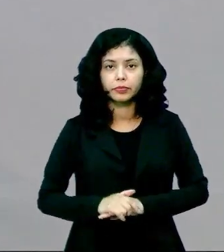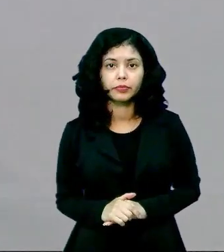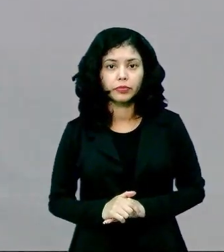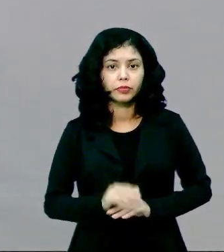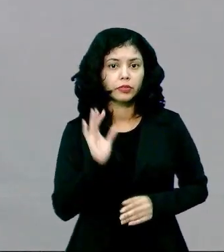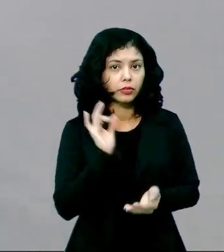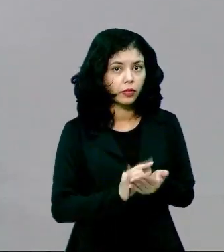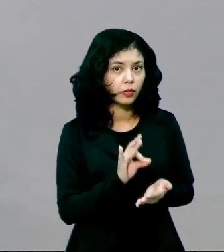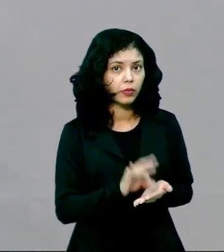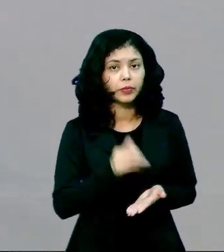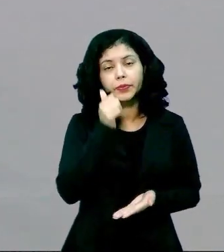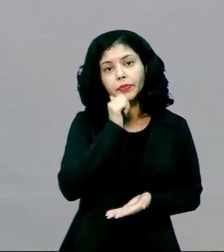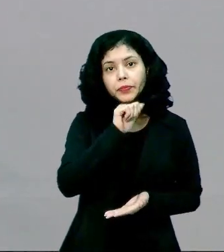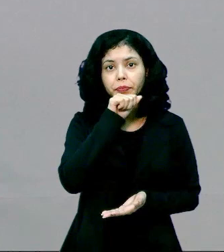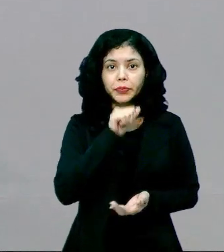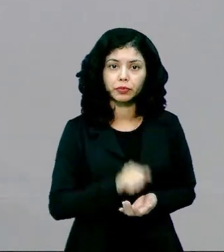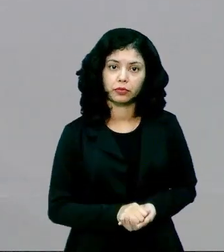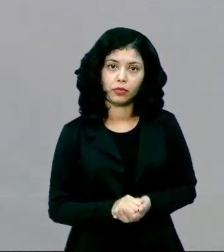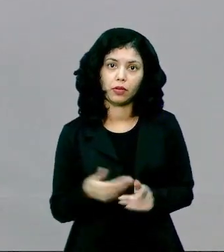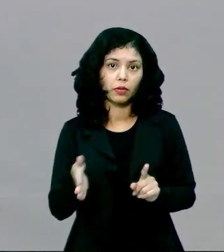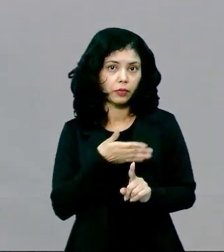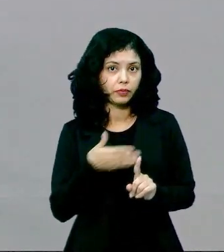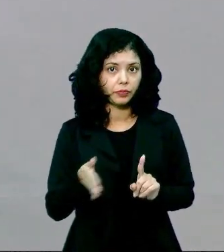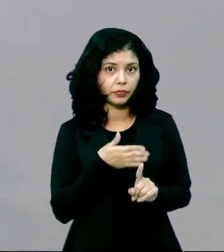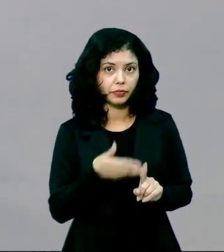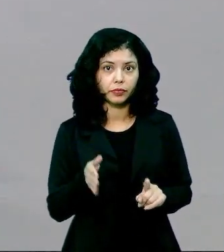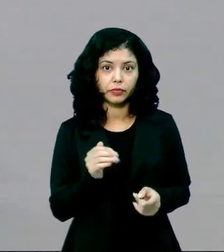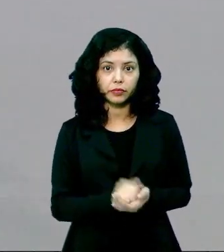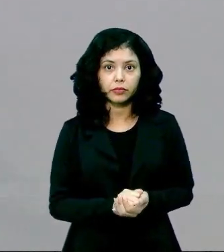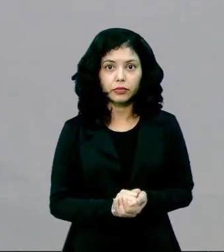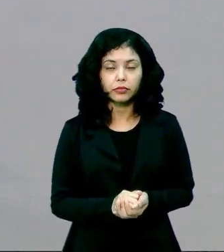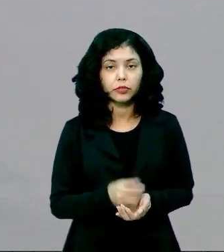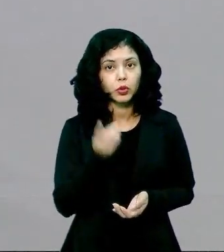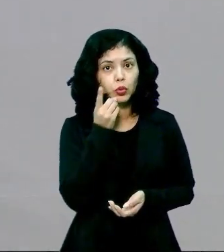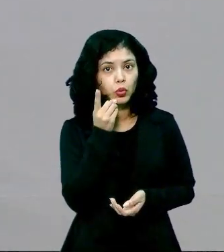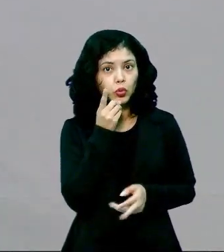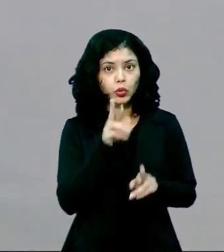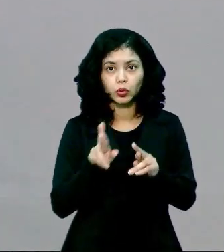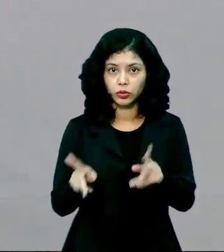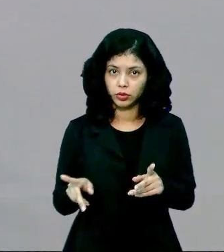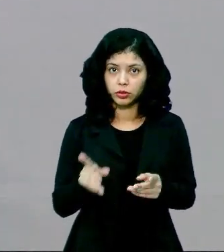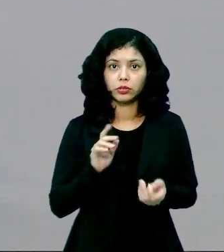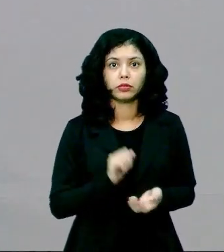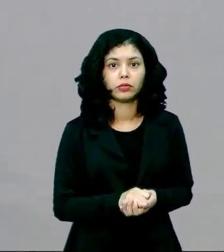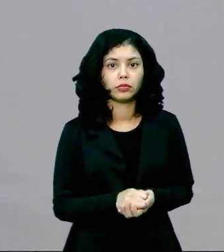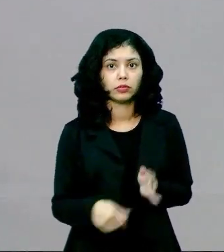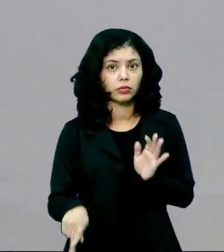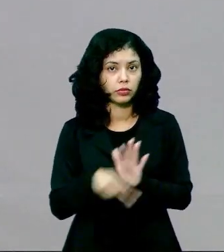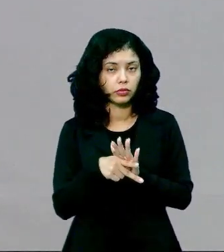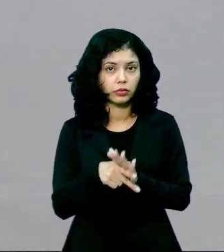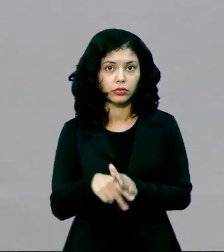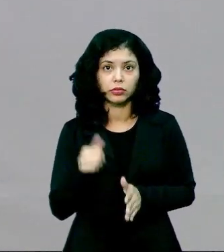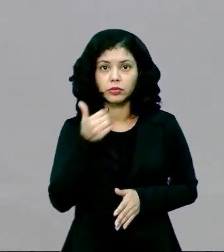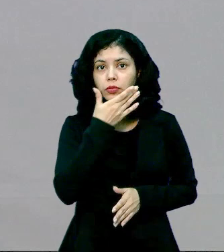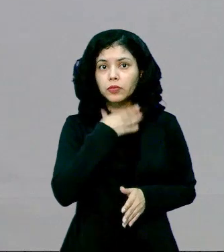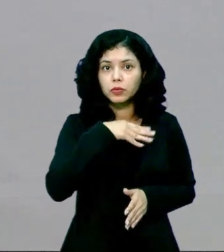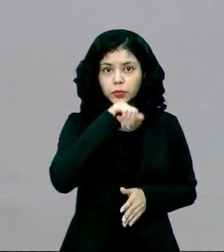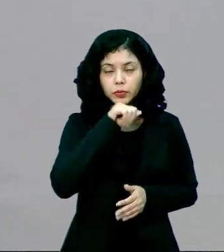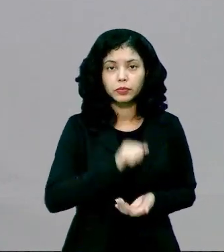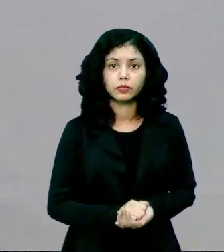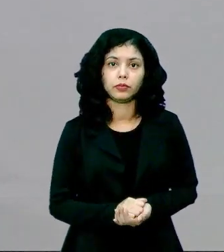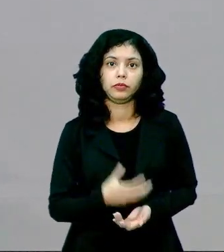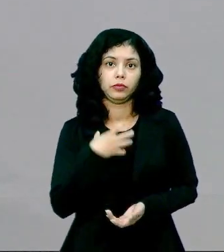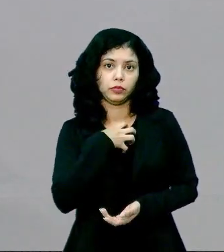O fato da sua mãe ser agredida diariamente ou de diferentes formas justamente pelo seu pai.